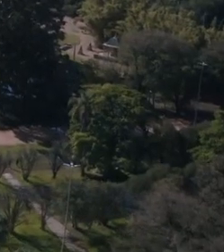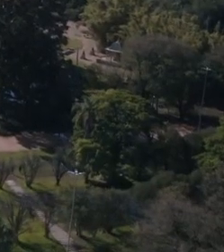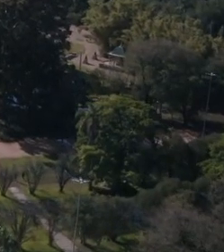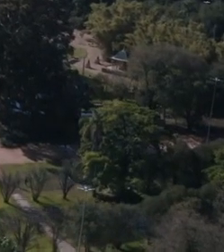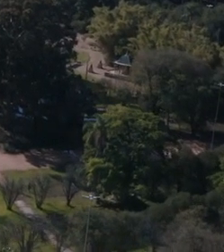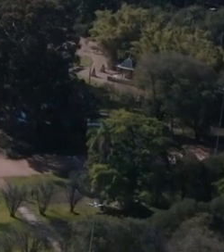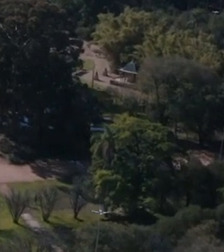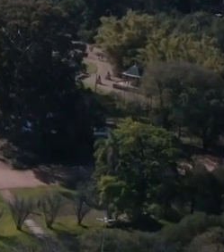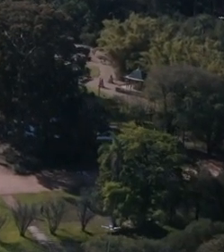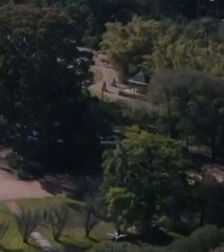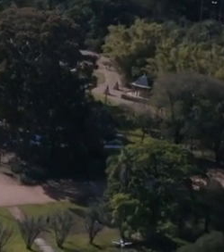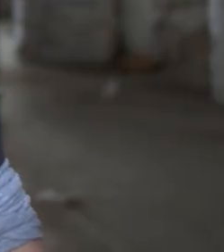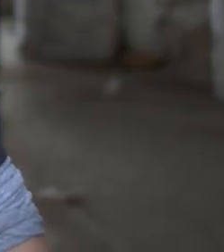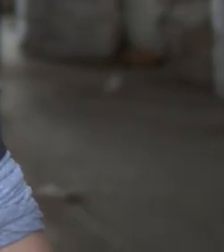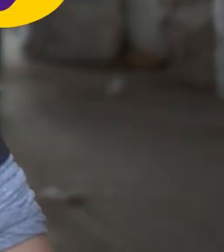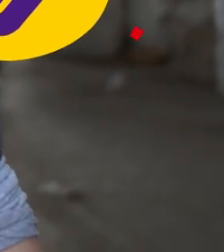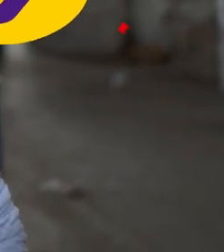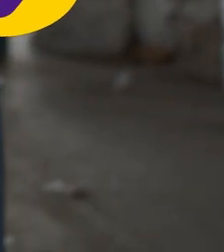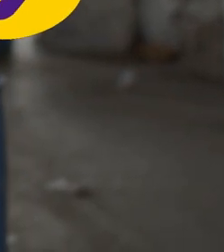Alegre! Manu!